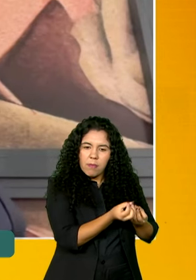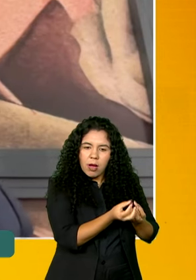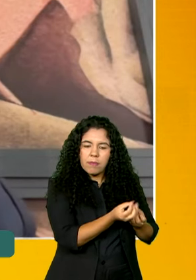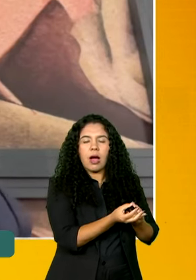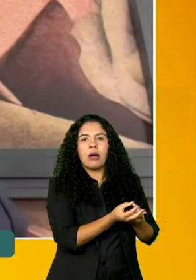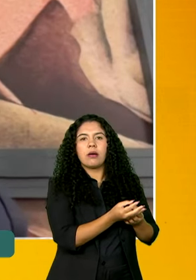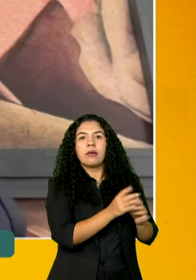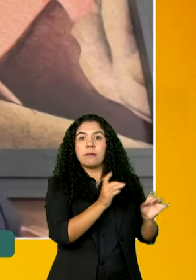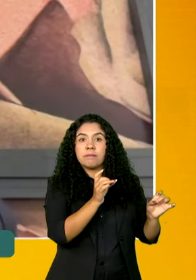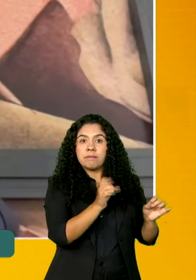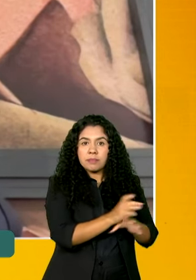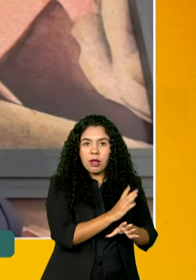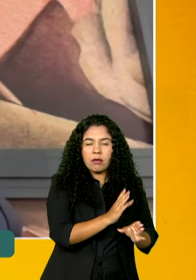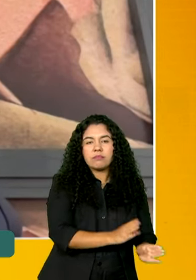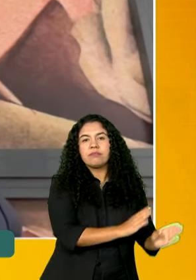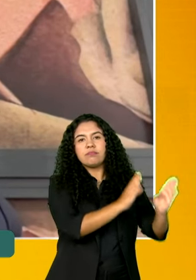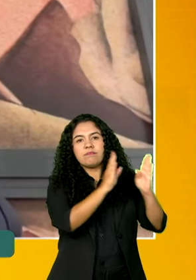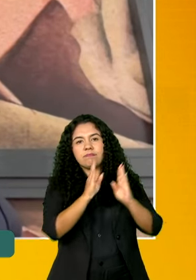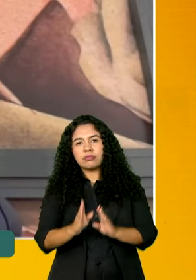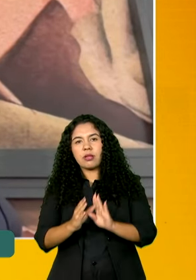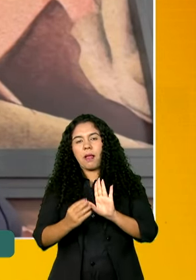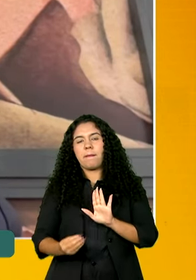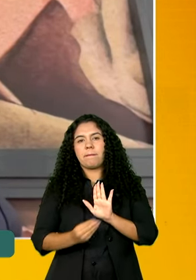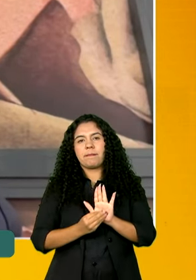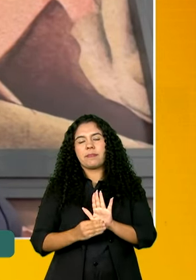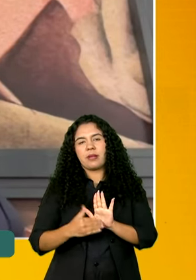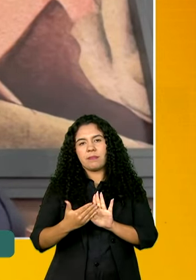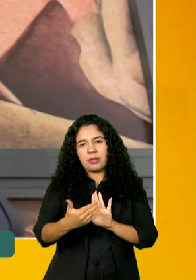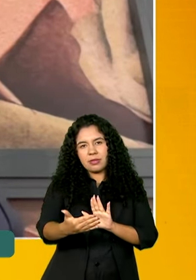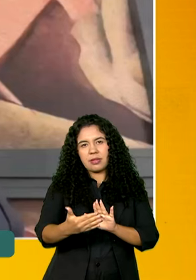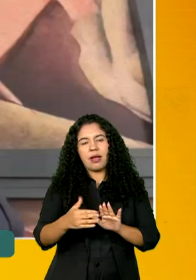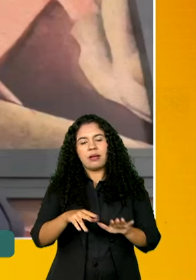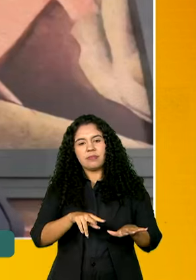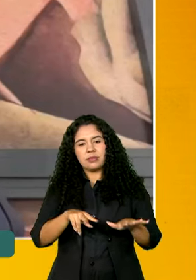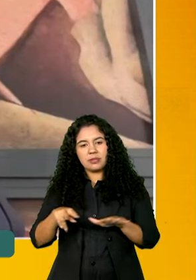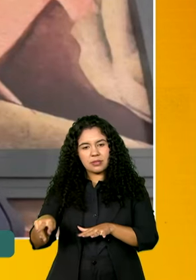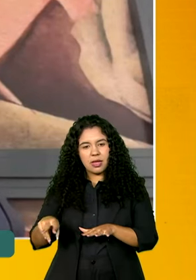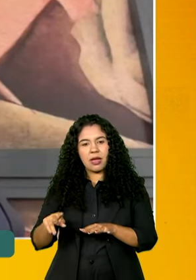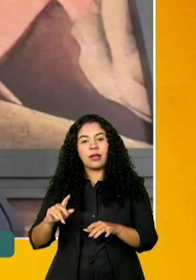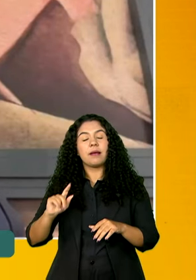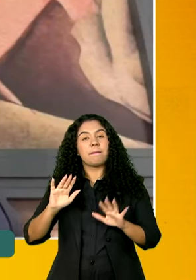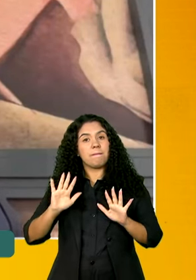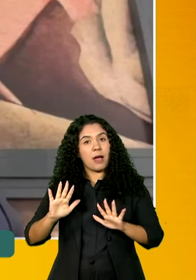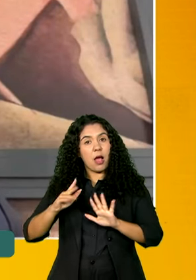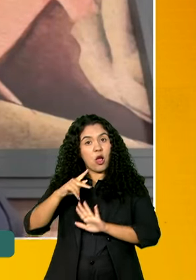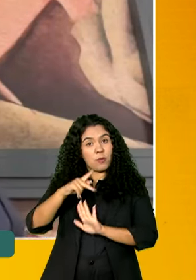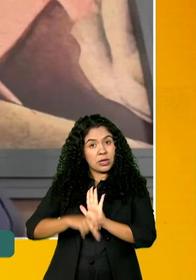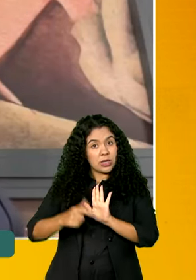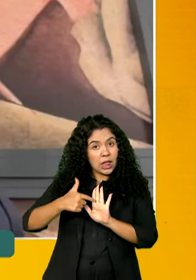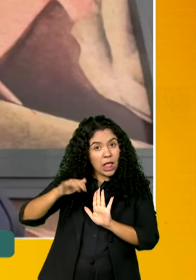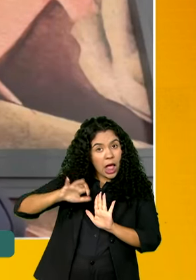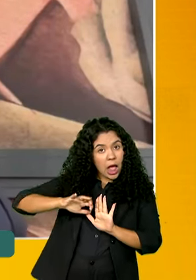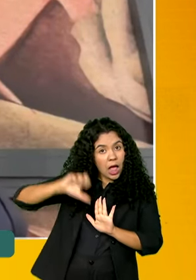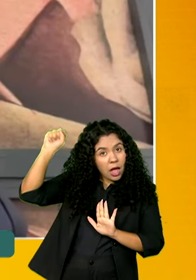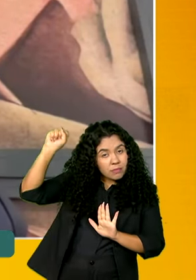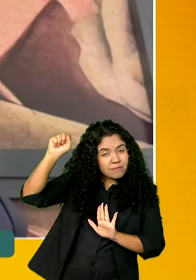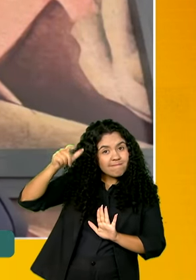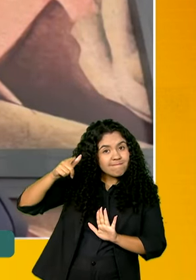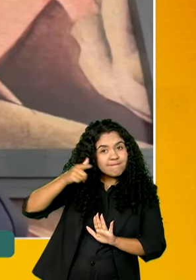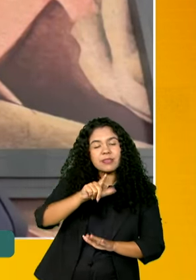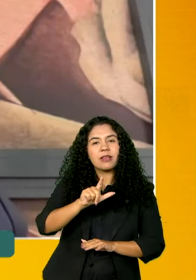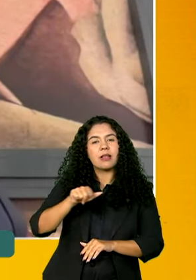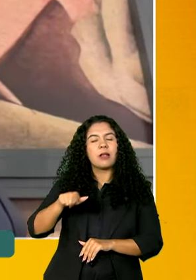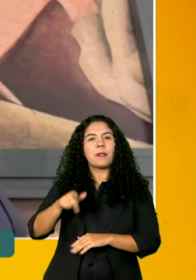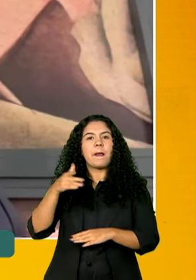para que depois possam ser implementados durante a Semana Nacional de Ciência e Tecnologia. E, finalmente, o projeto vencedor, ele vai participar